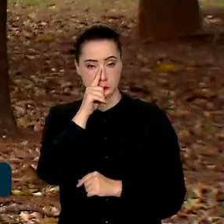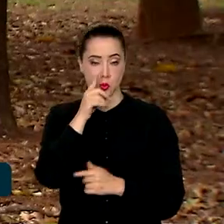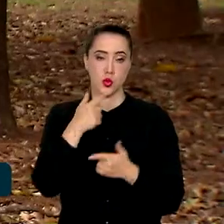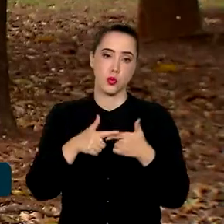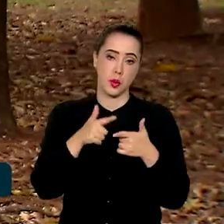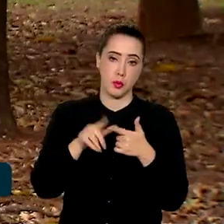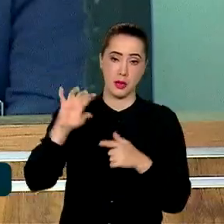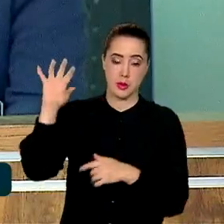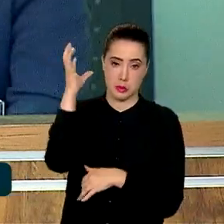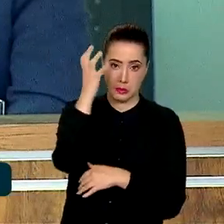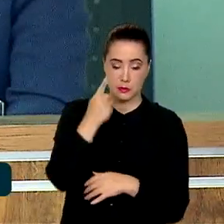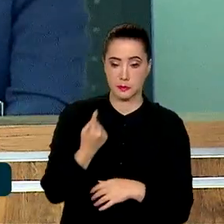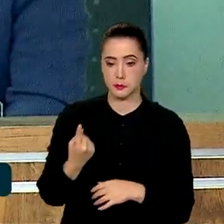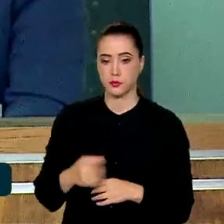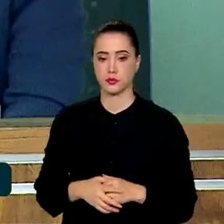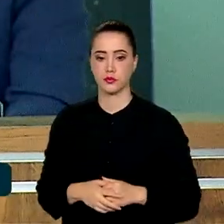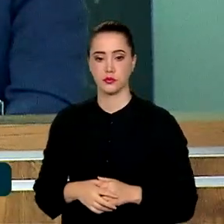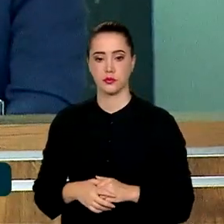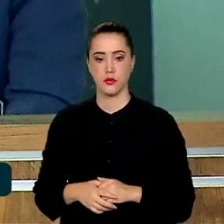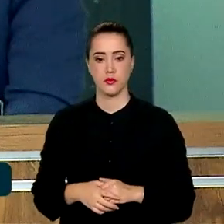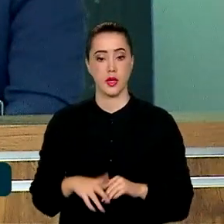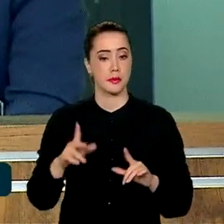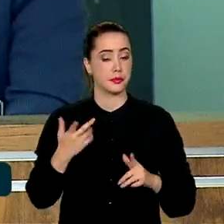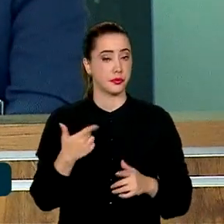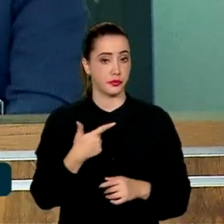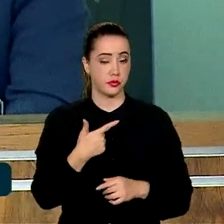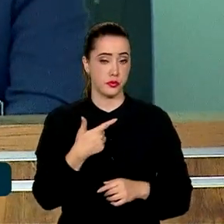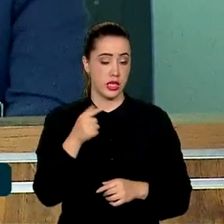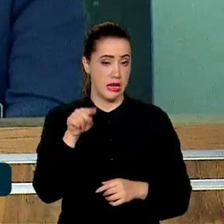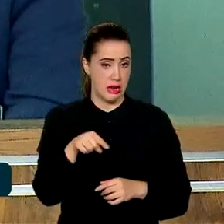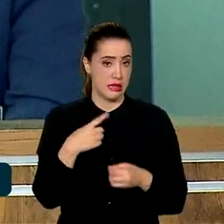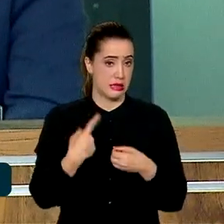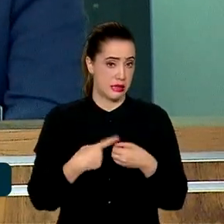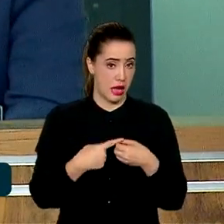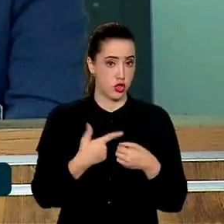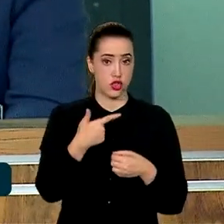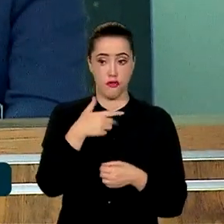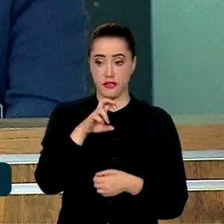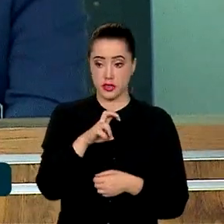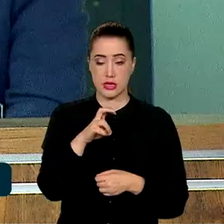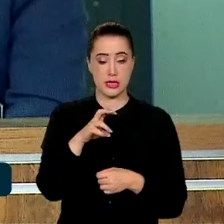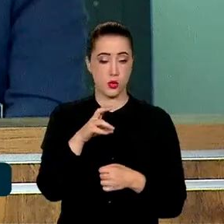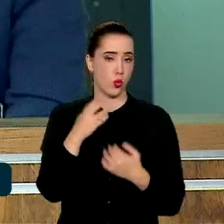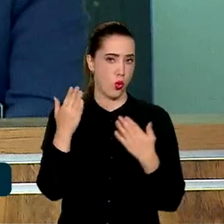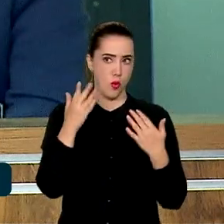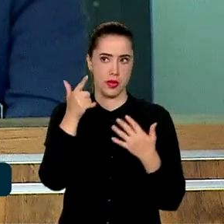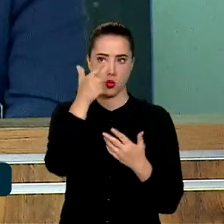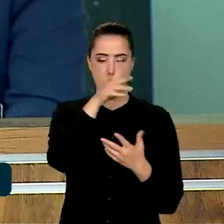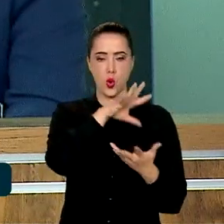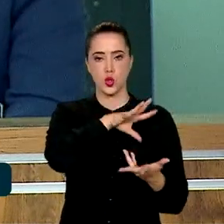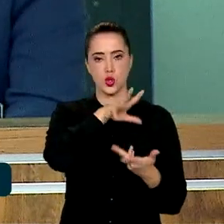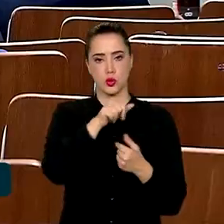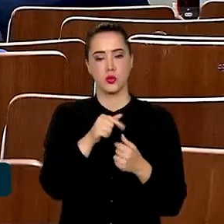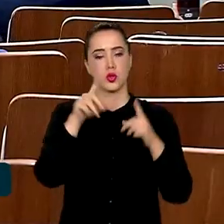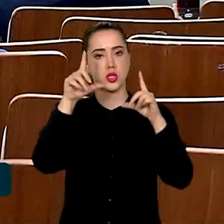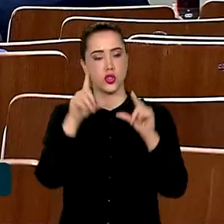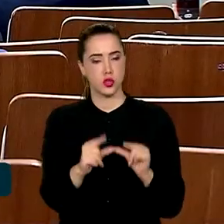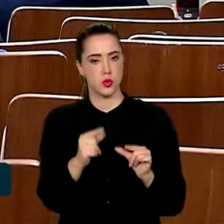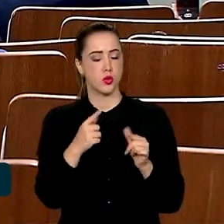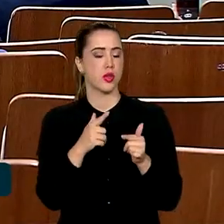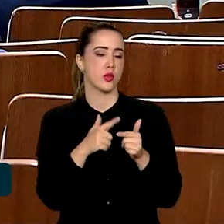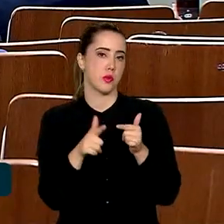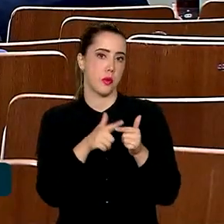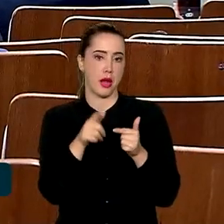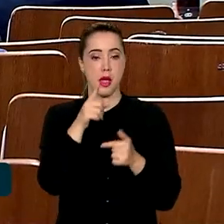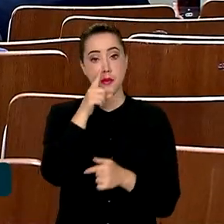desastres. Ela está entre as 25 cidades no mundo que impulsionaram a redução de riscos, a